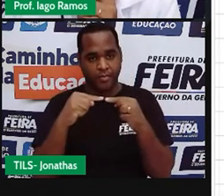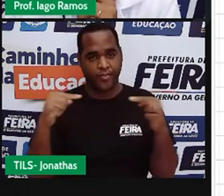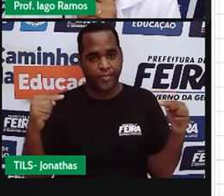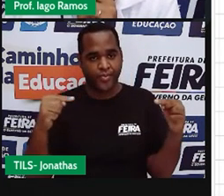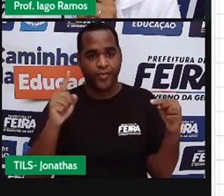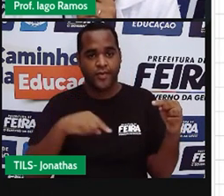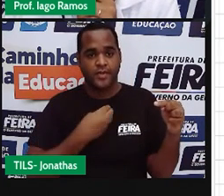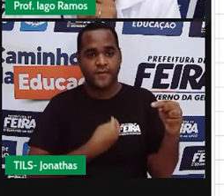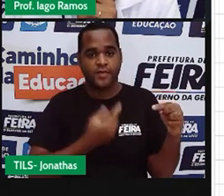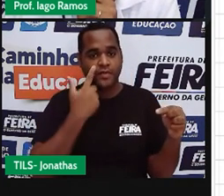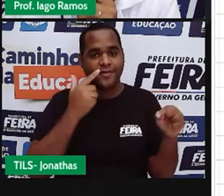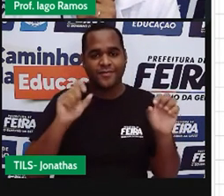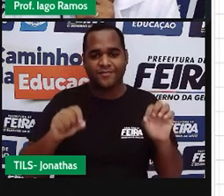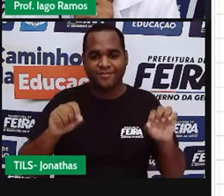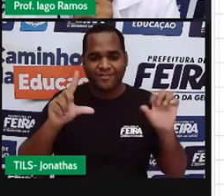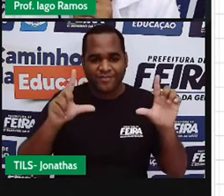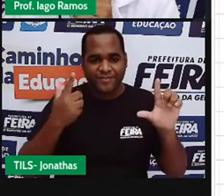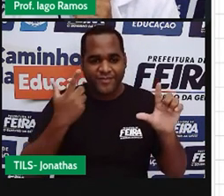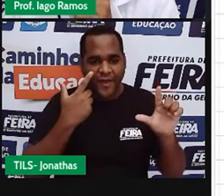Apareceu ali na tela os valores.